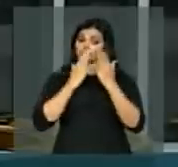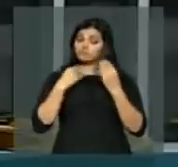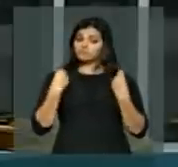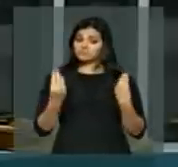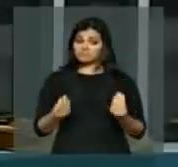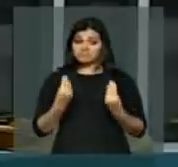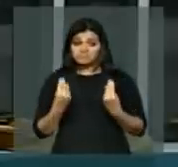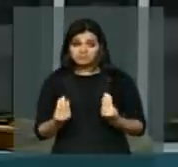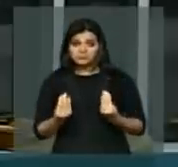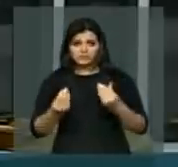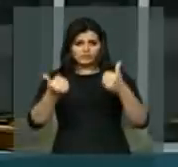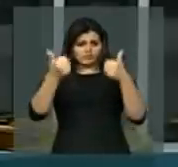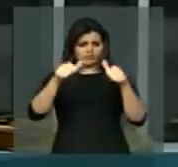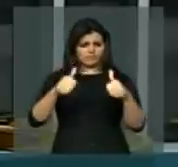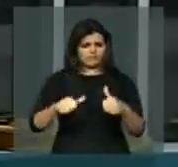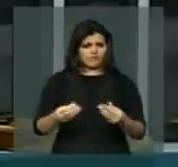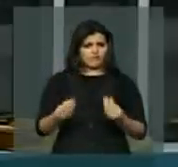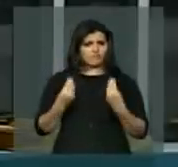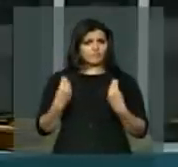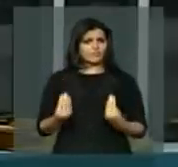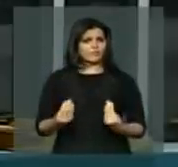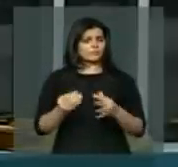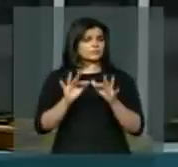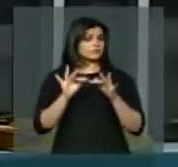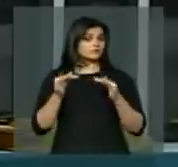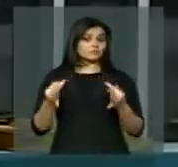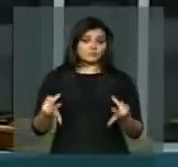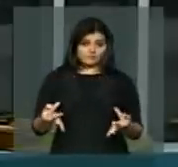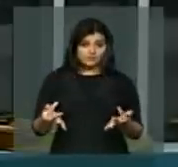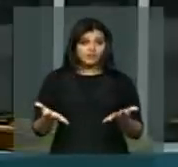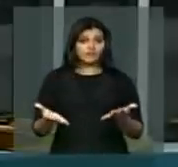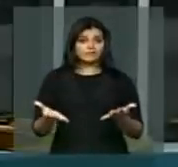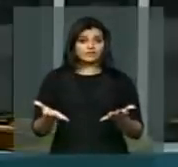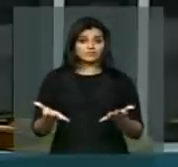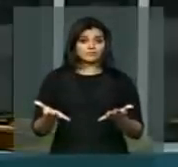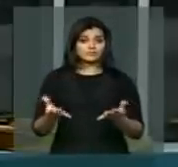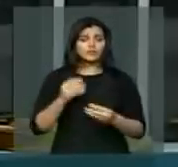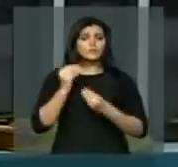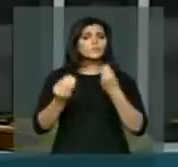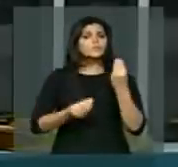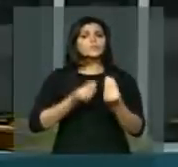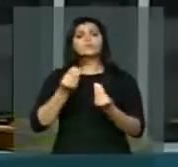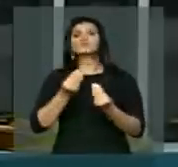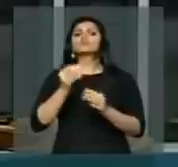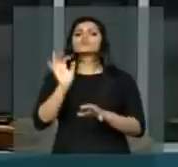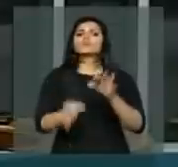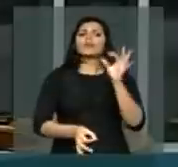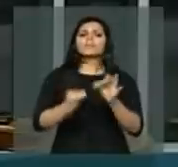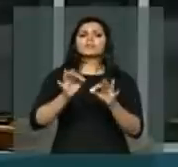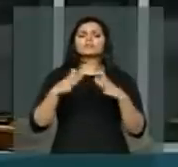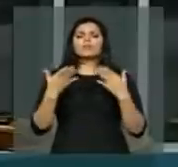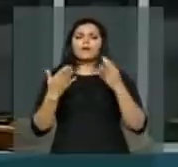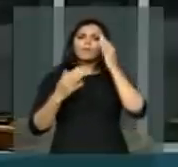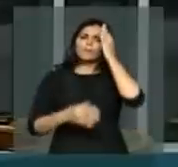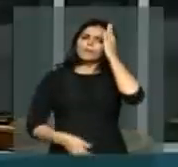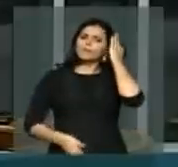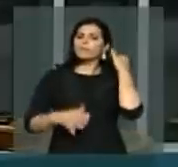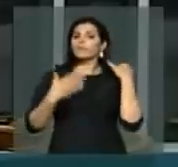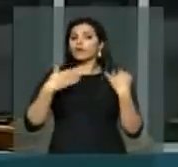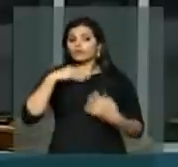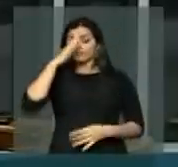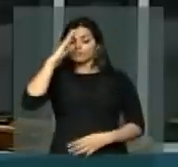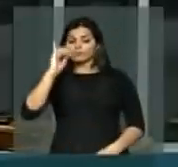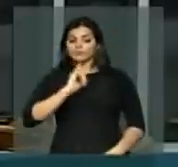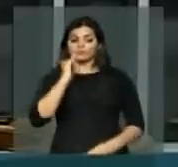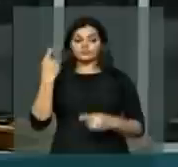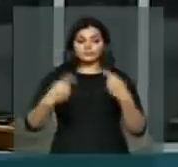fazer esse julgamento, de forma tão simplificada? O que define esse senso de julgamento? Qual a essência dessa